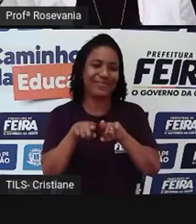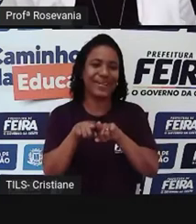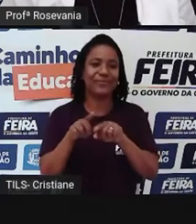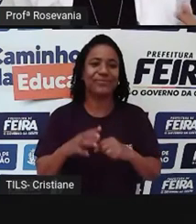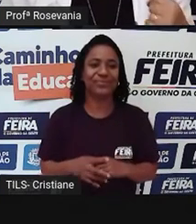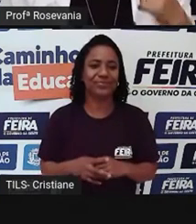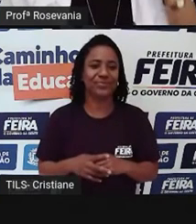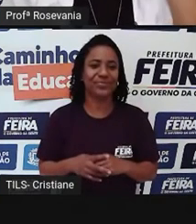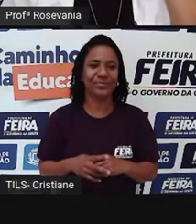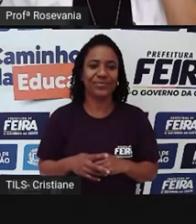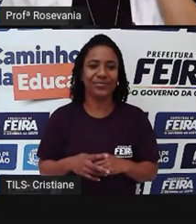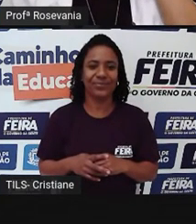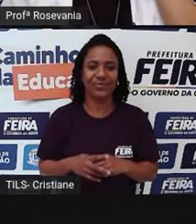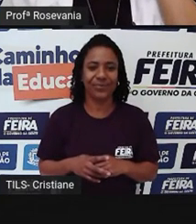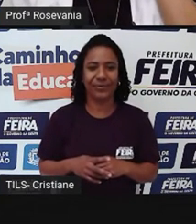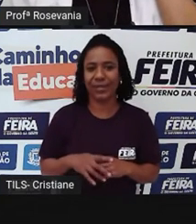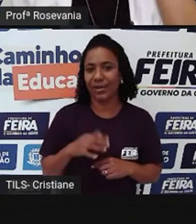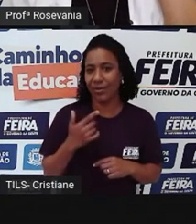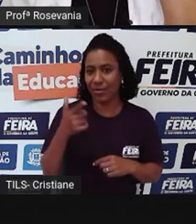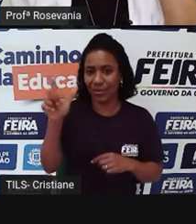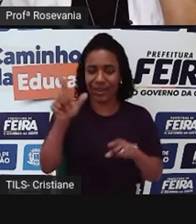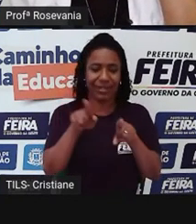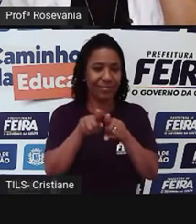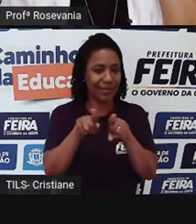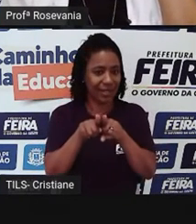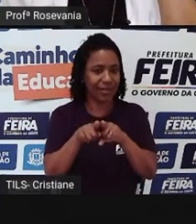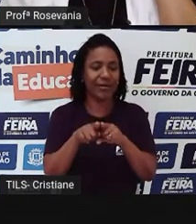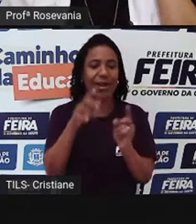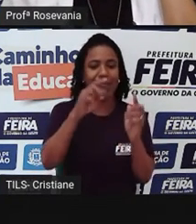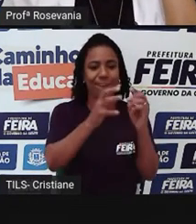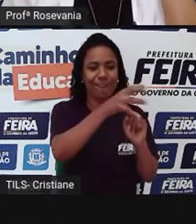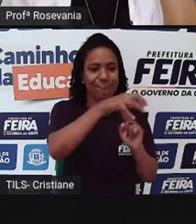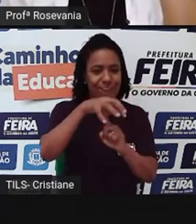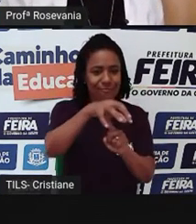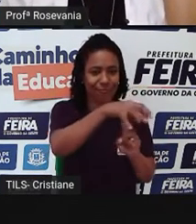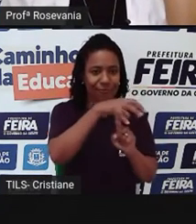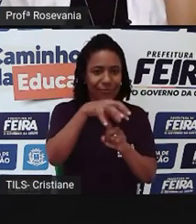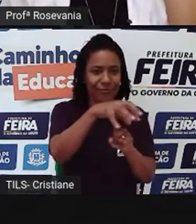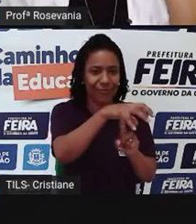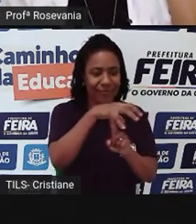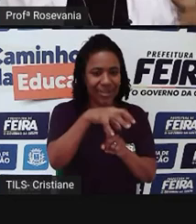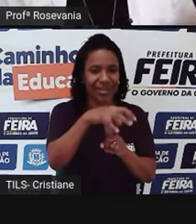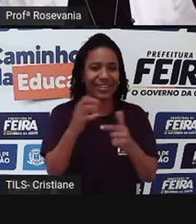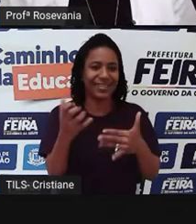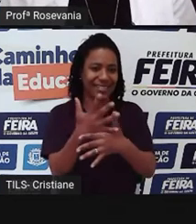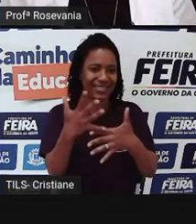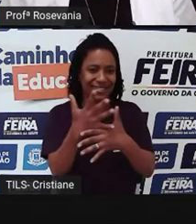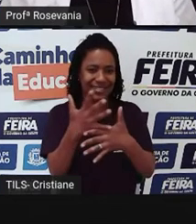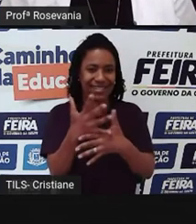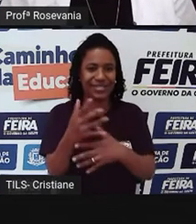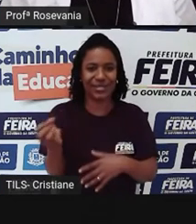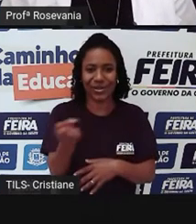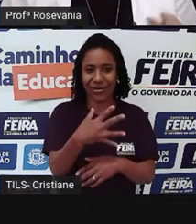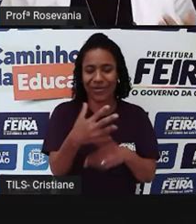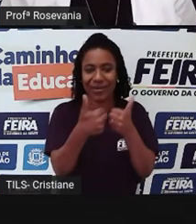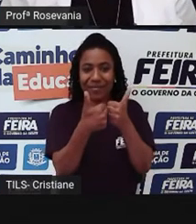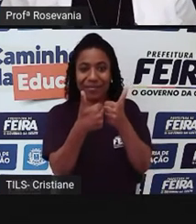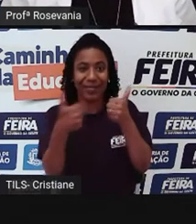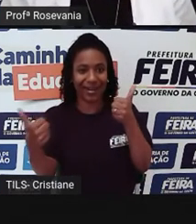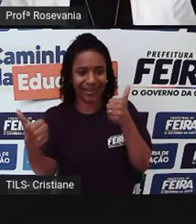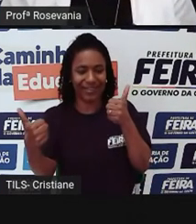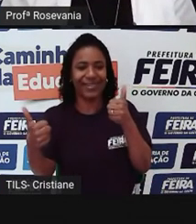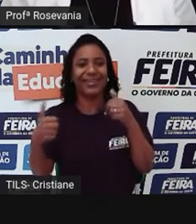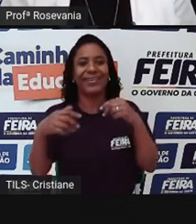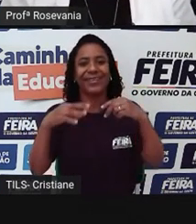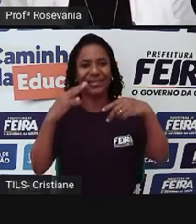é a feira da Cidade Nova, que fica ali ao lado do transbordo e que também